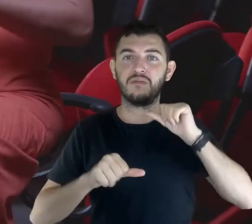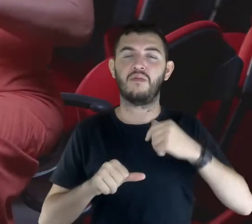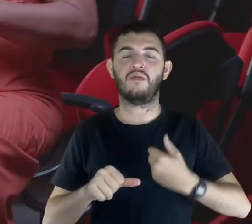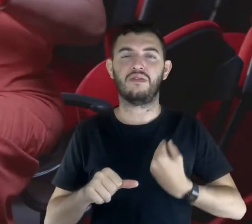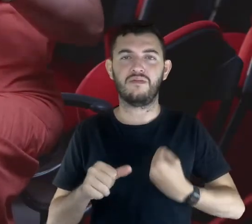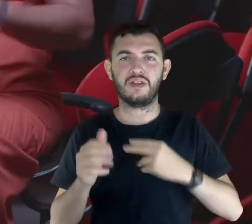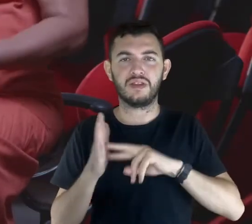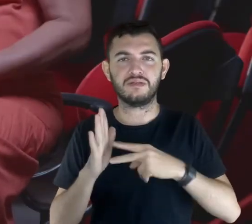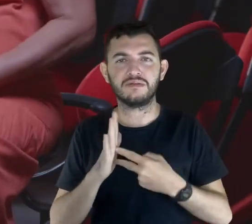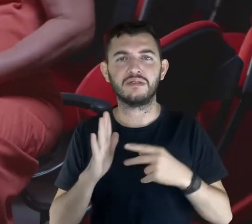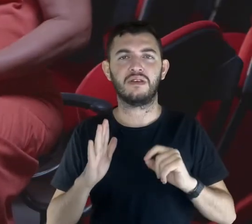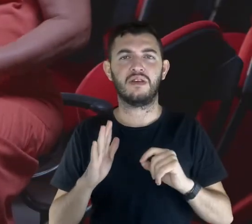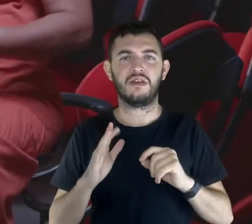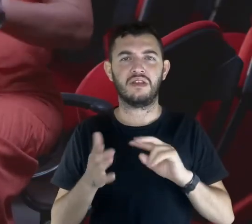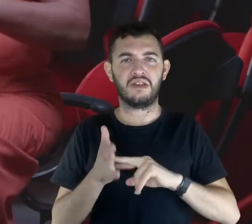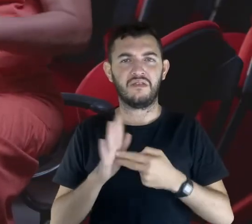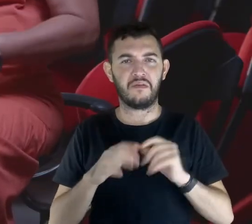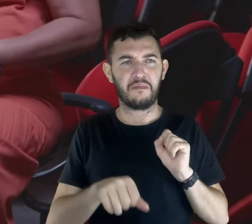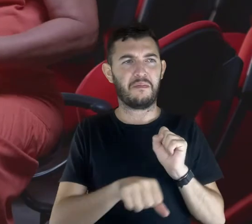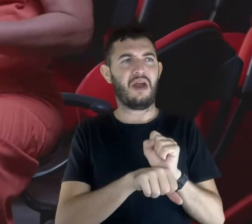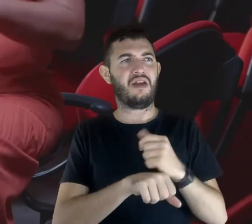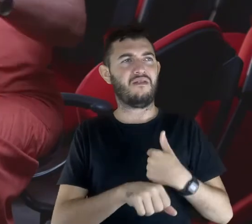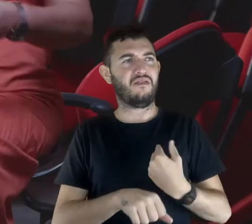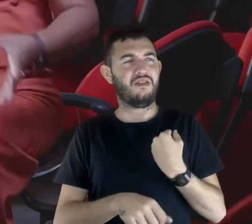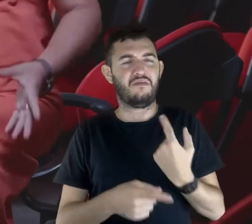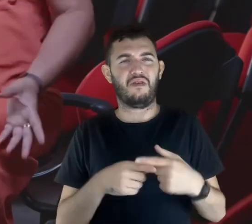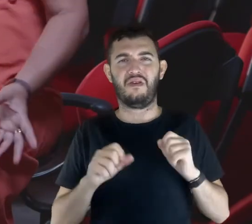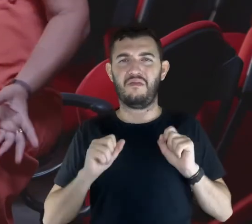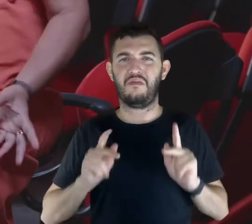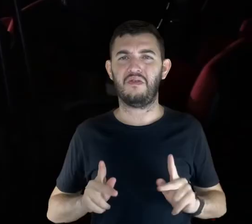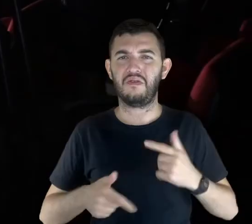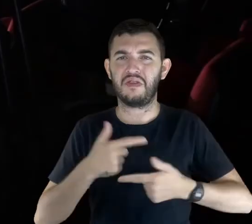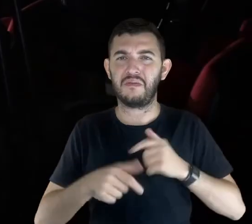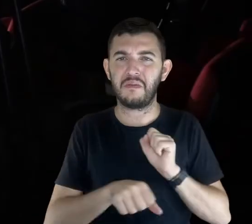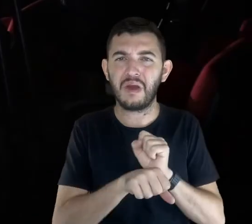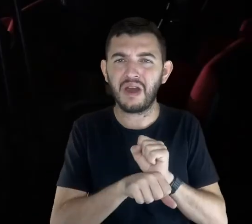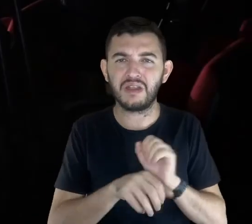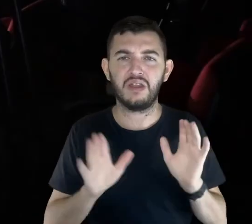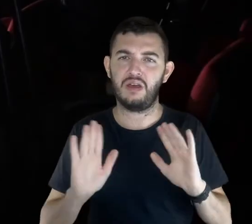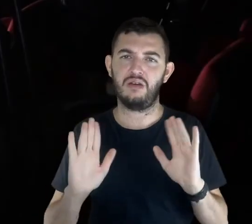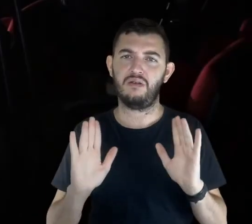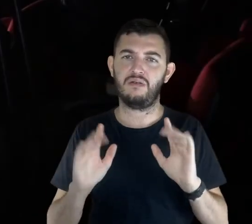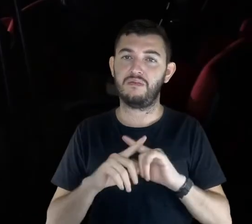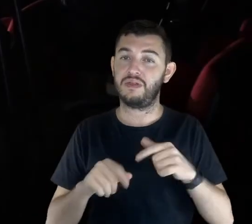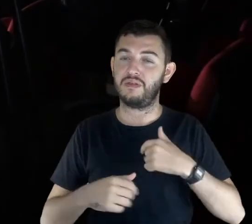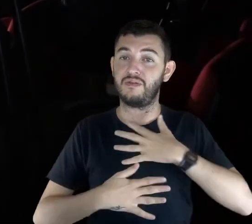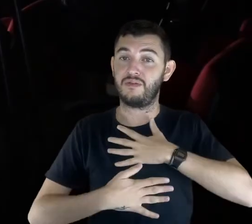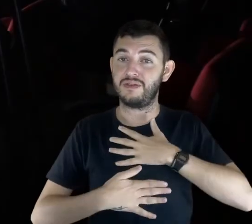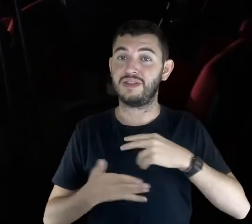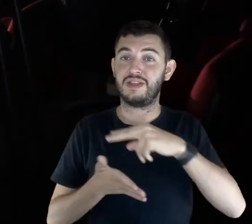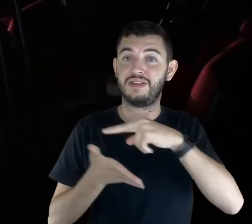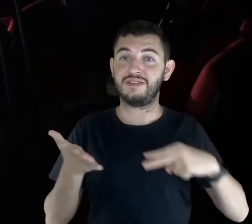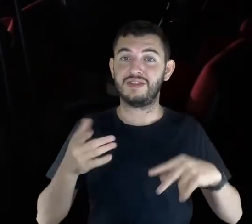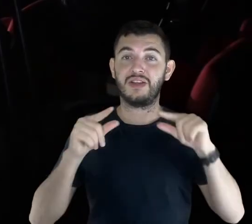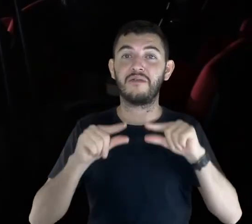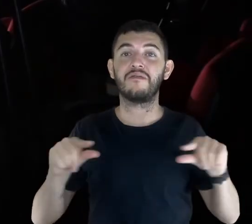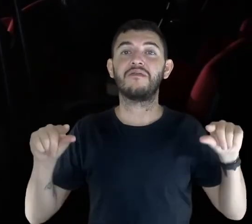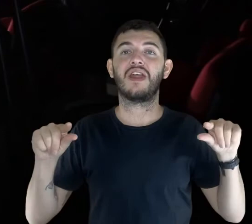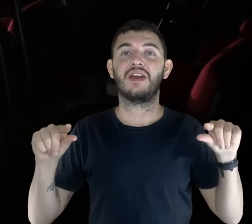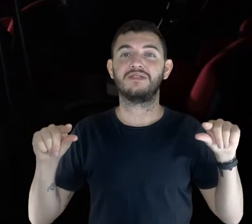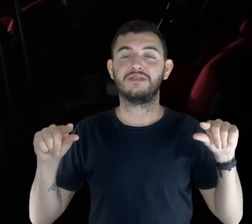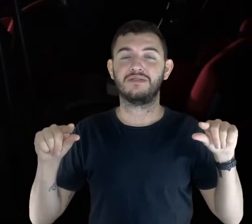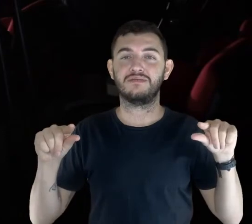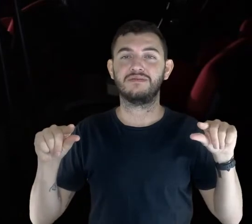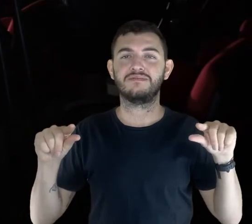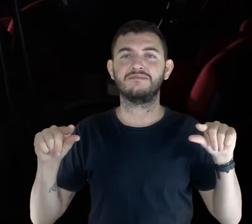Então é ressignificar a vida, não é parar a vida porque aposentou. Eu gostaria de ler